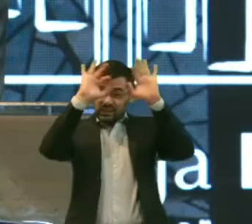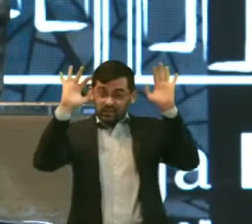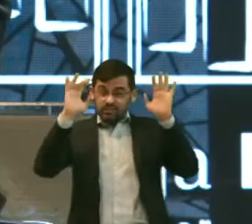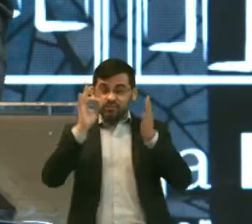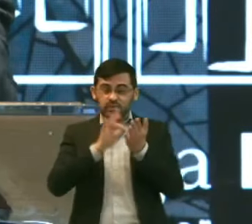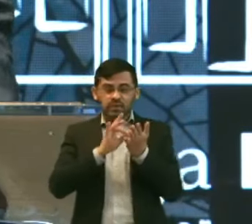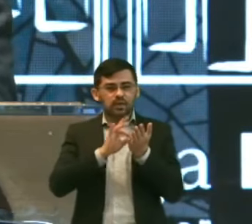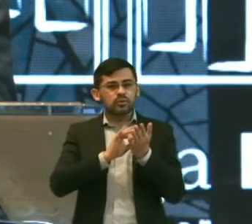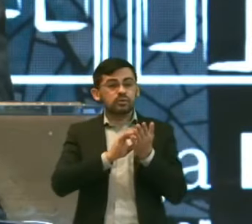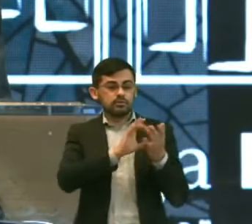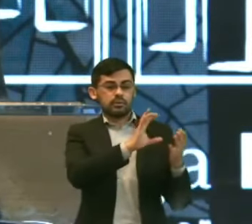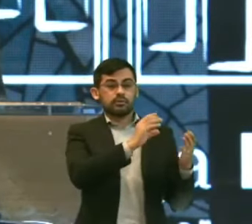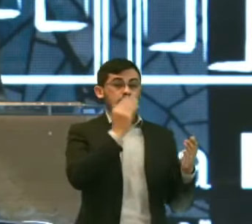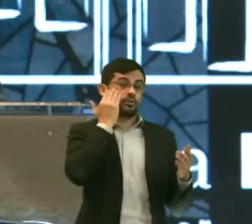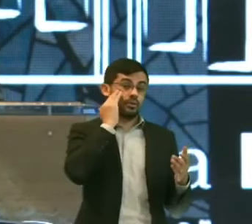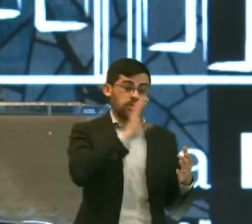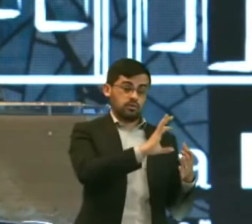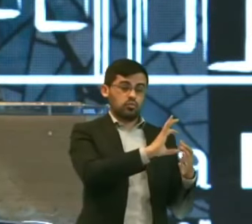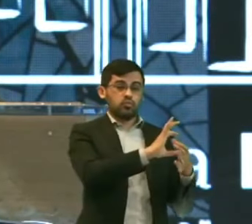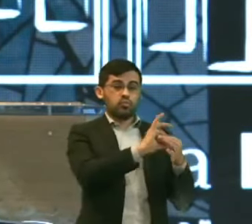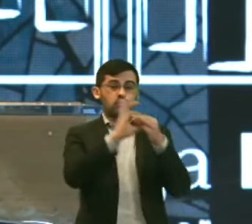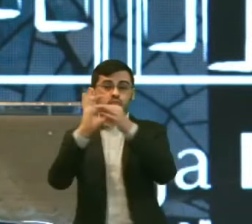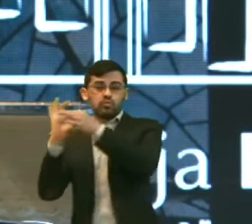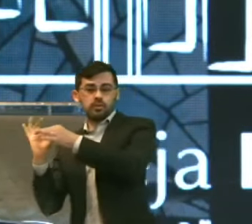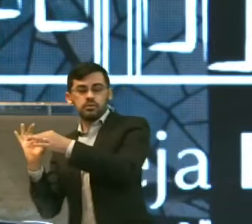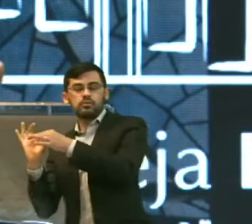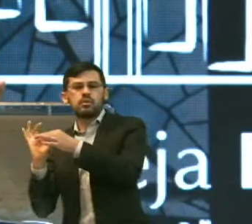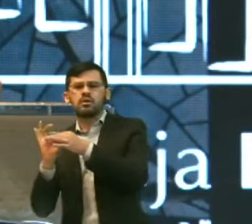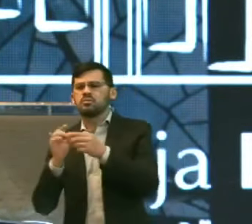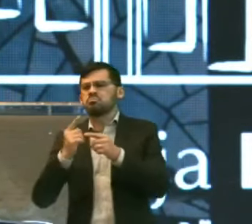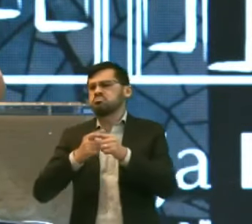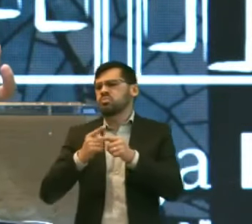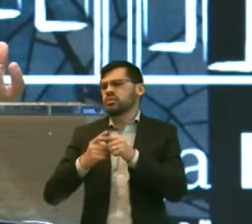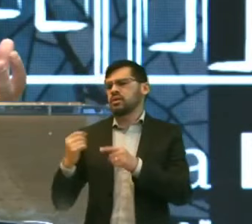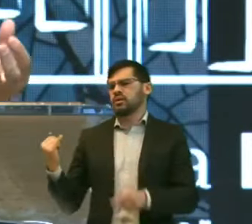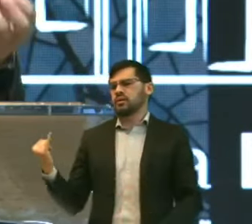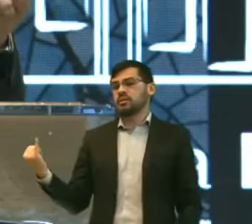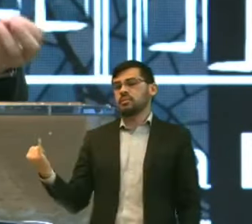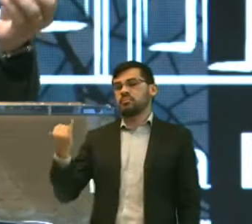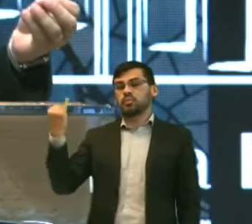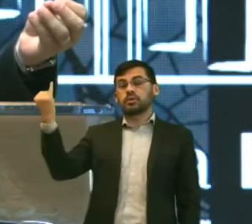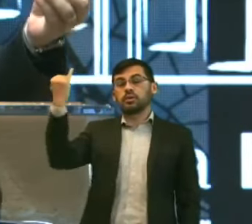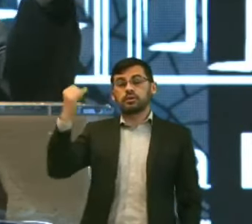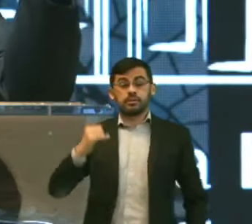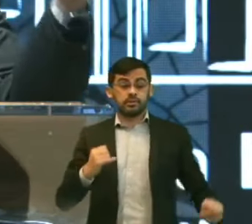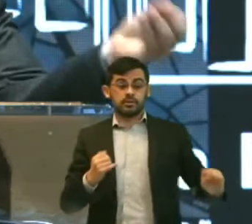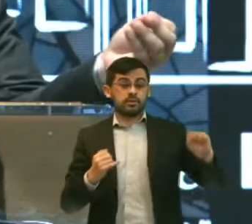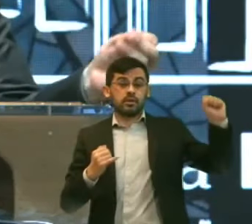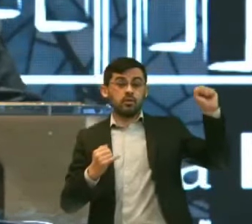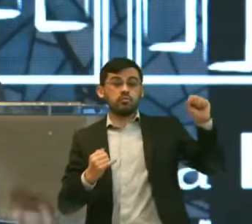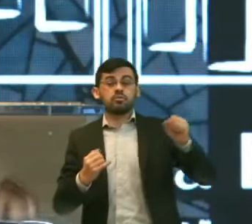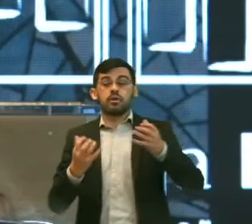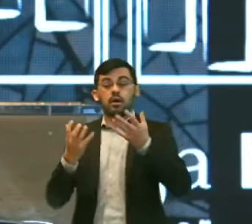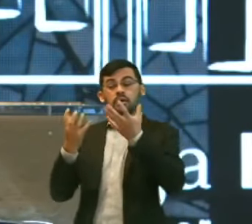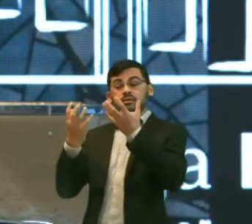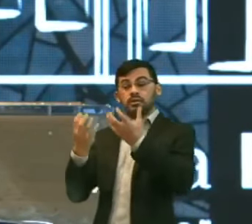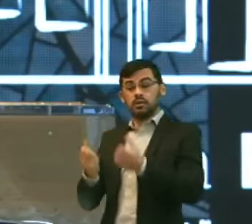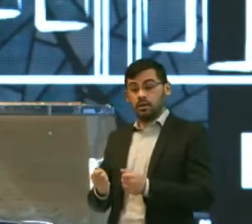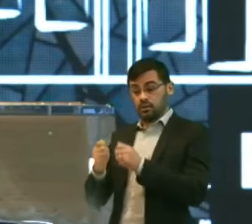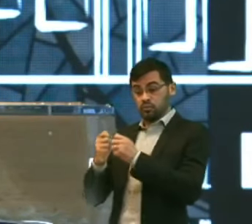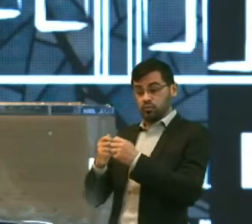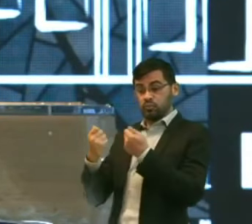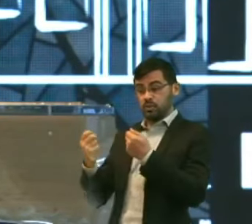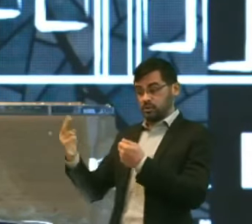Não ler O contexto Por que Que era Tão importante Saúl Receber Esses dois pães